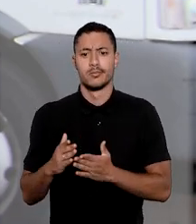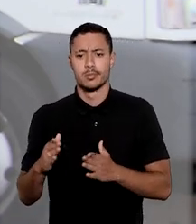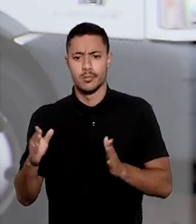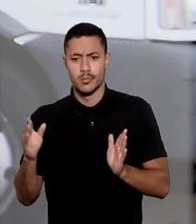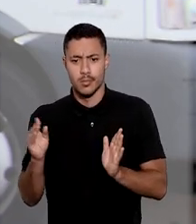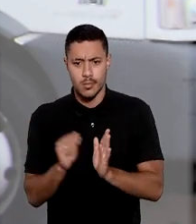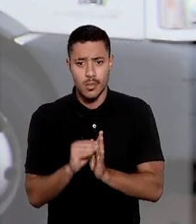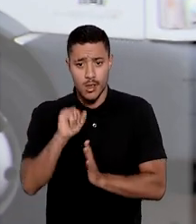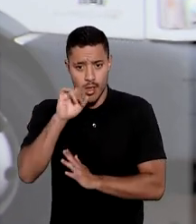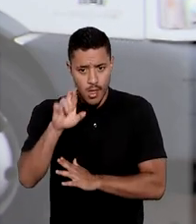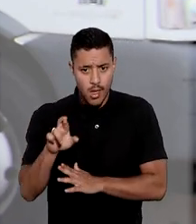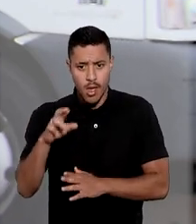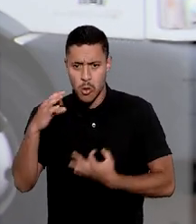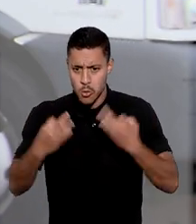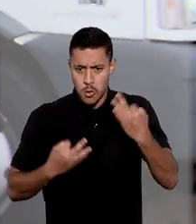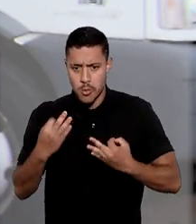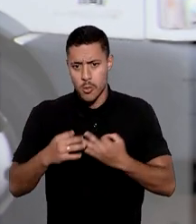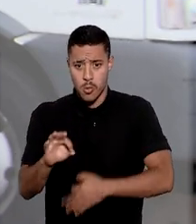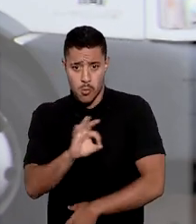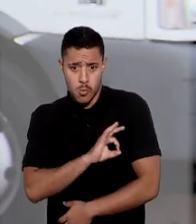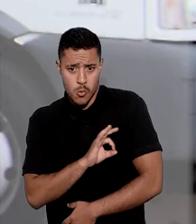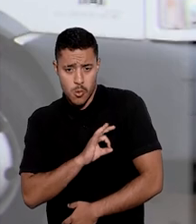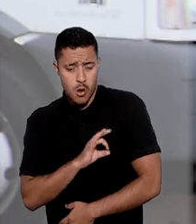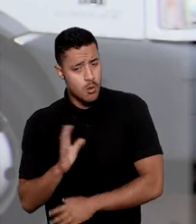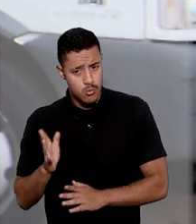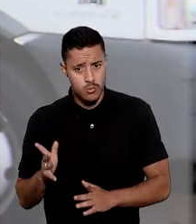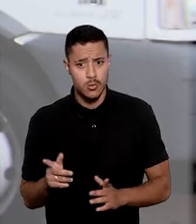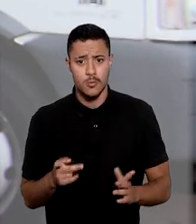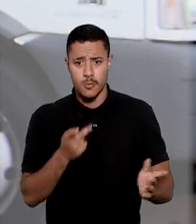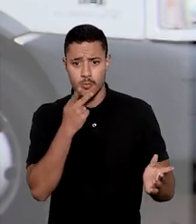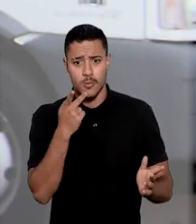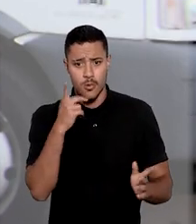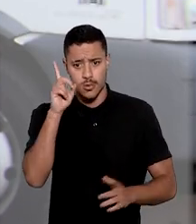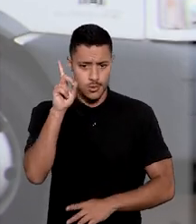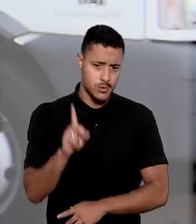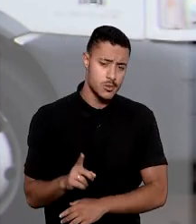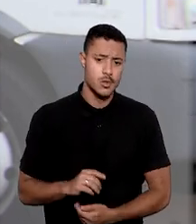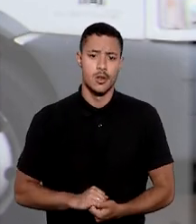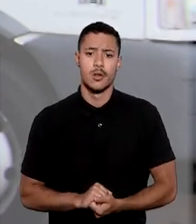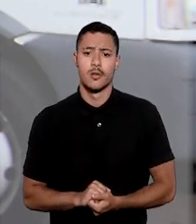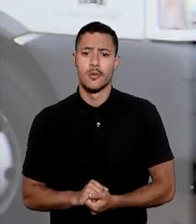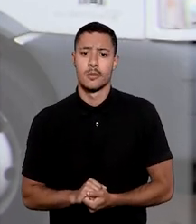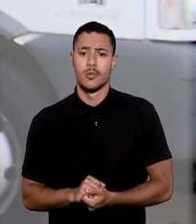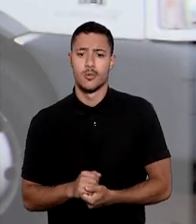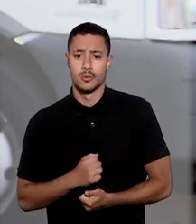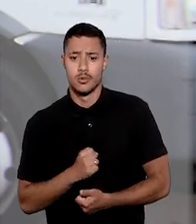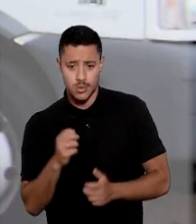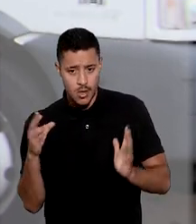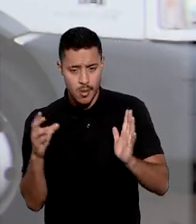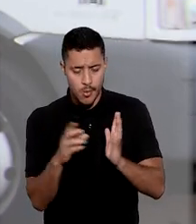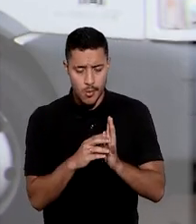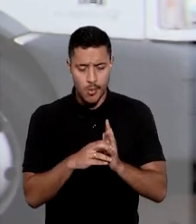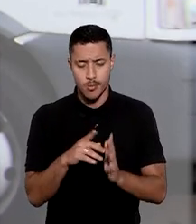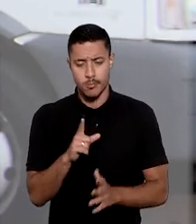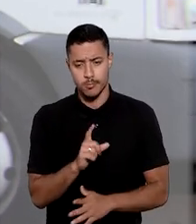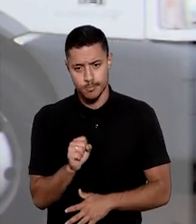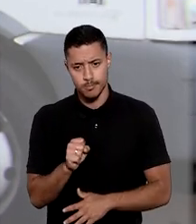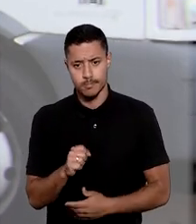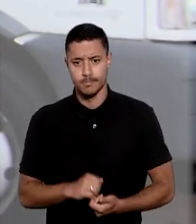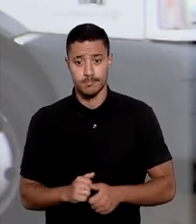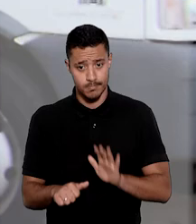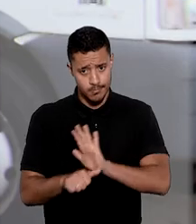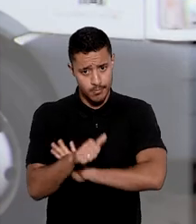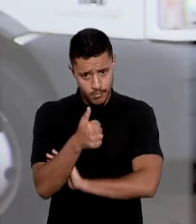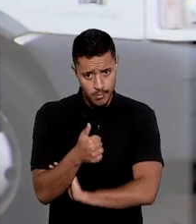isenção ao IR, ajuizada por um policial reformado, que alegou ter direito ao benefício por ser soropositivo para HIV. Em